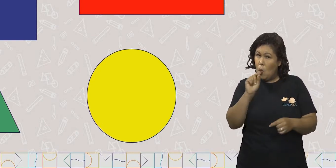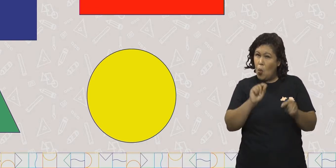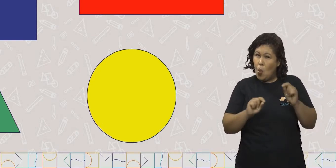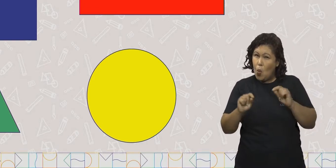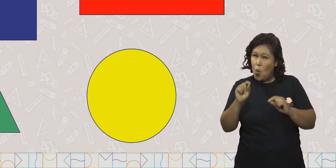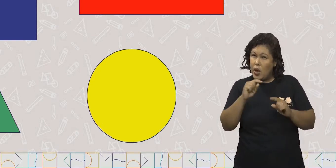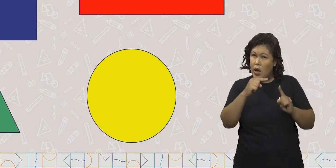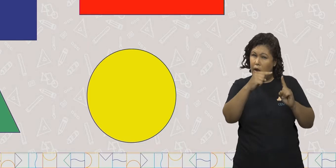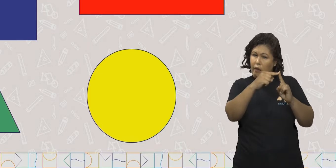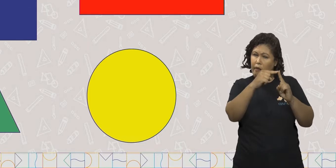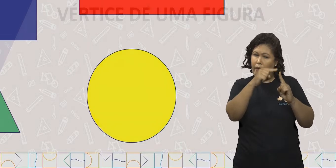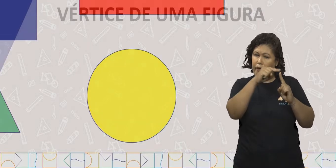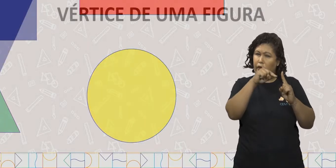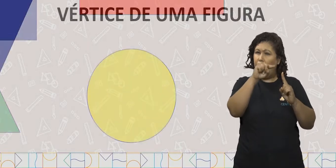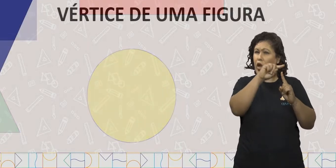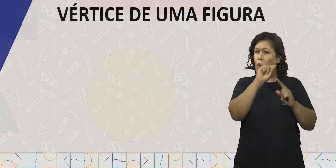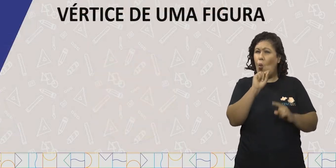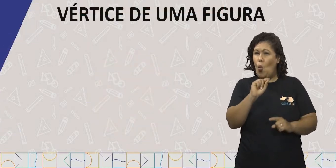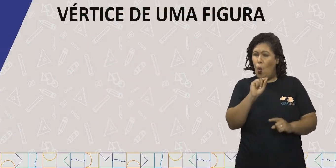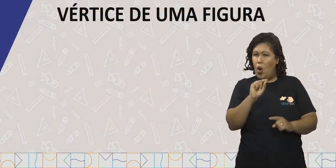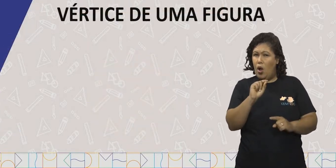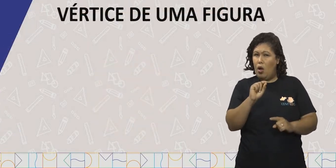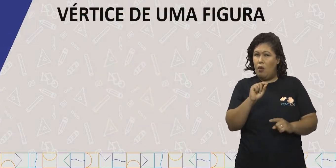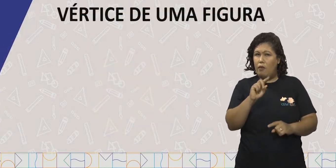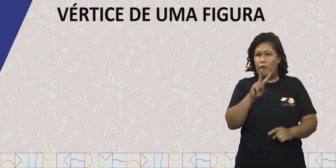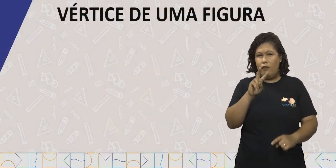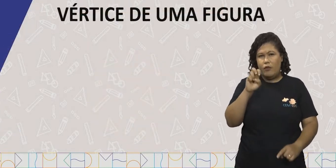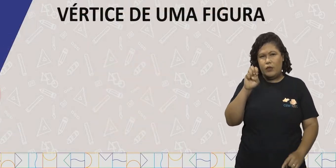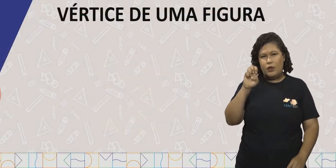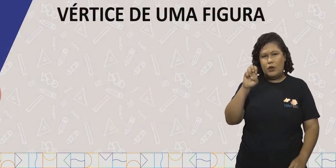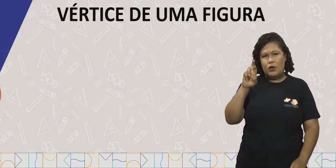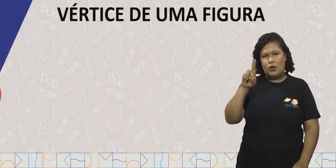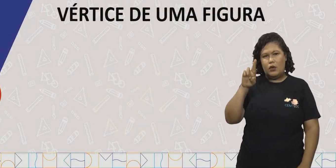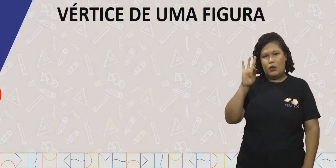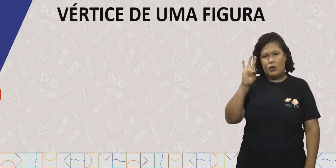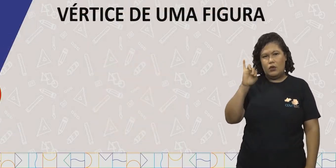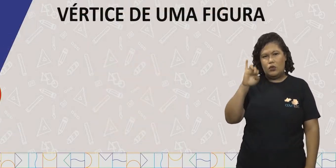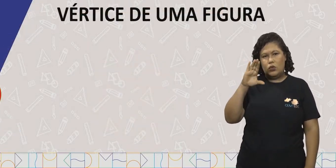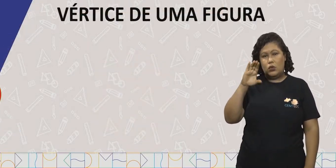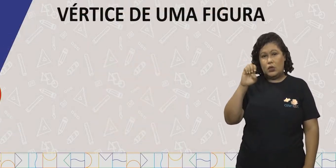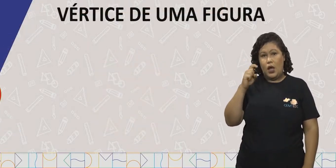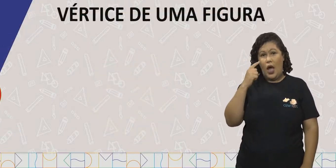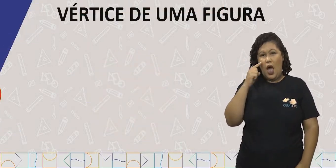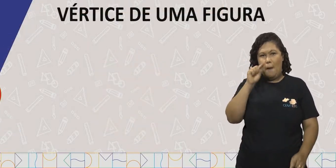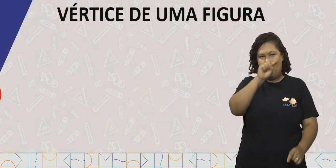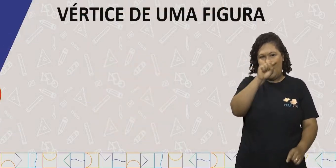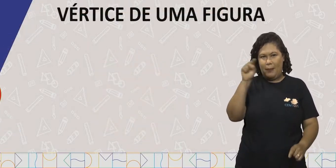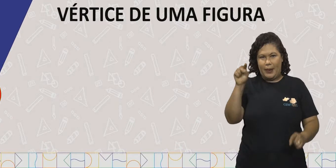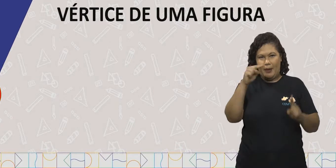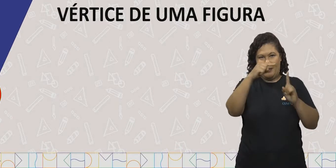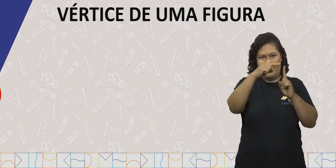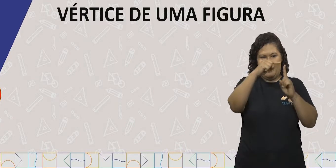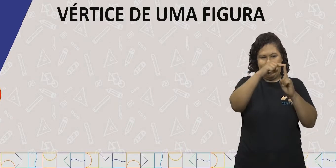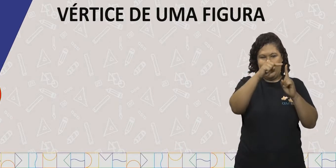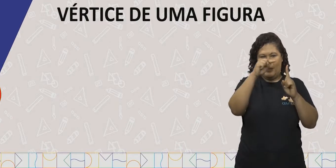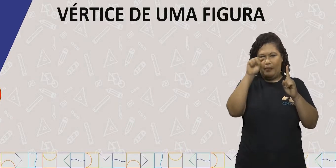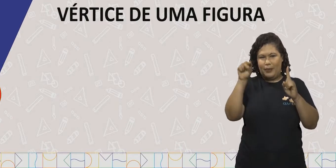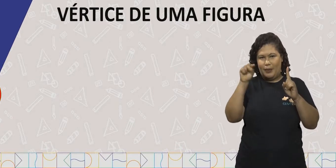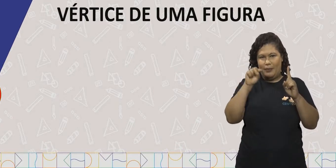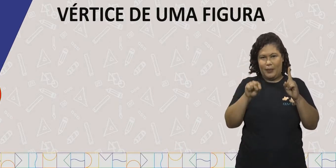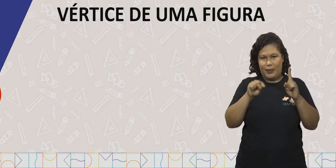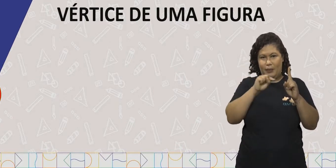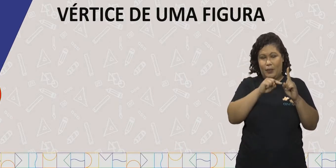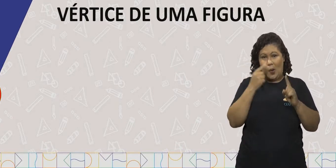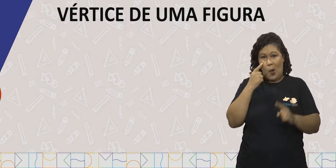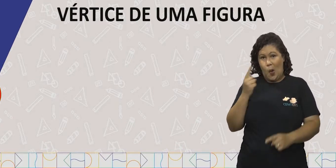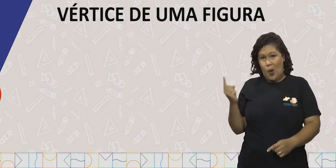que são vértices. Vértices são os pontinhos da figura geométrica. Vamos